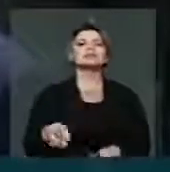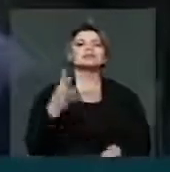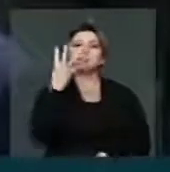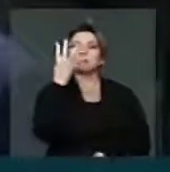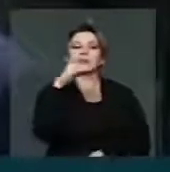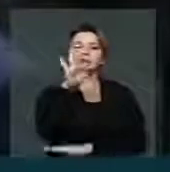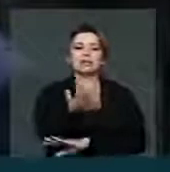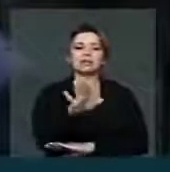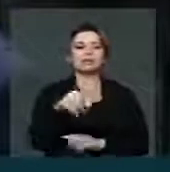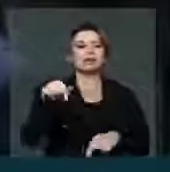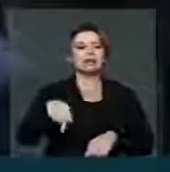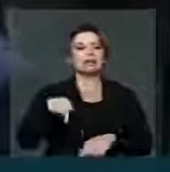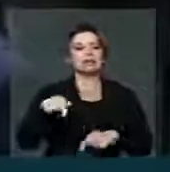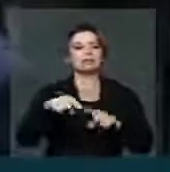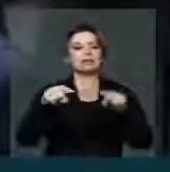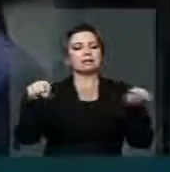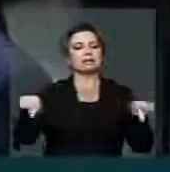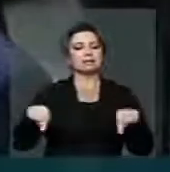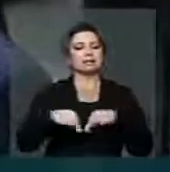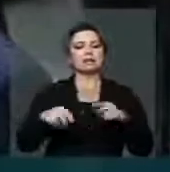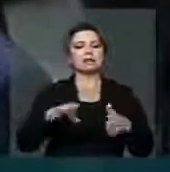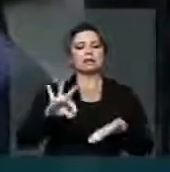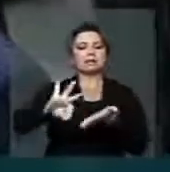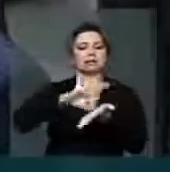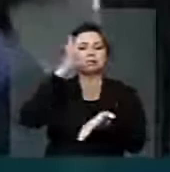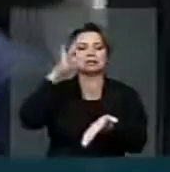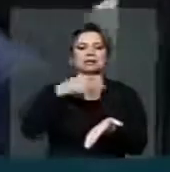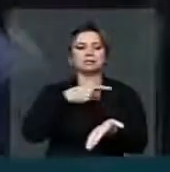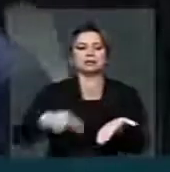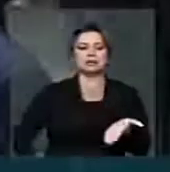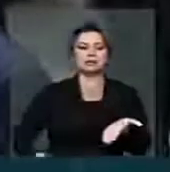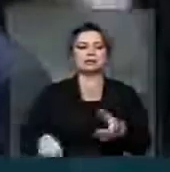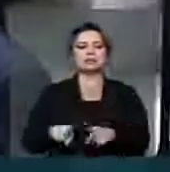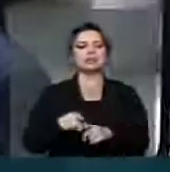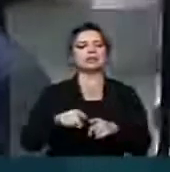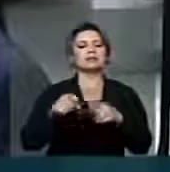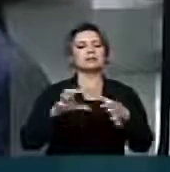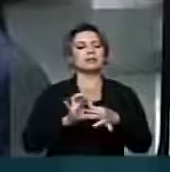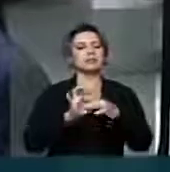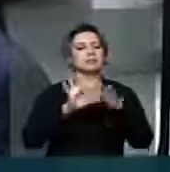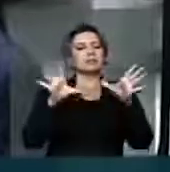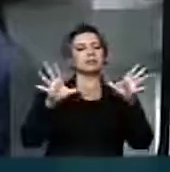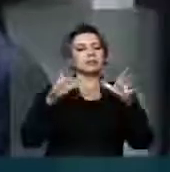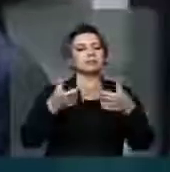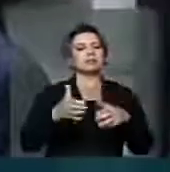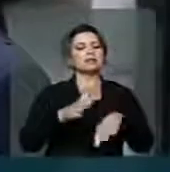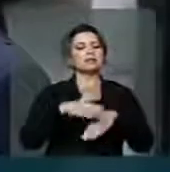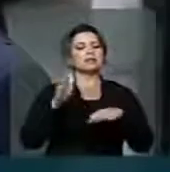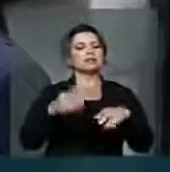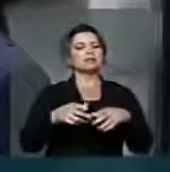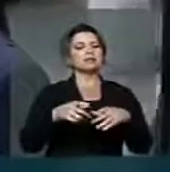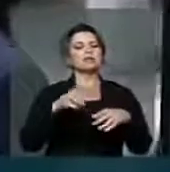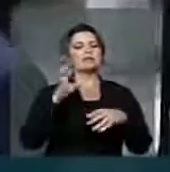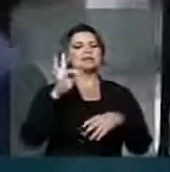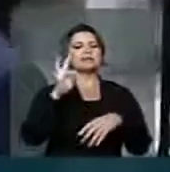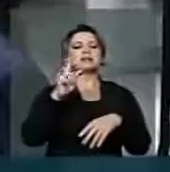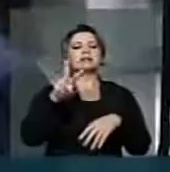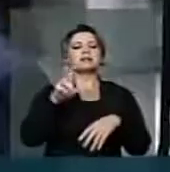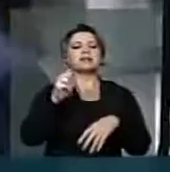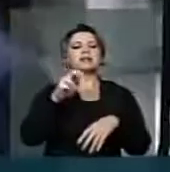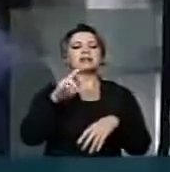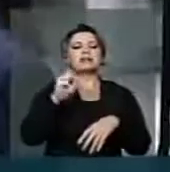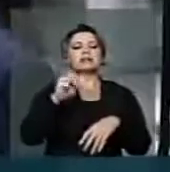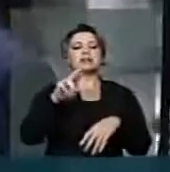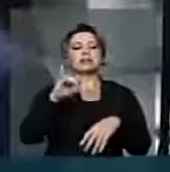da presidência dessa casa, assinatura de acordo da expansão da rede TV Assembleia, TV